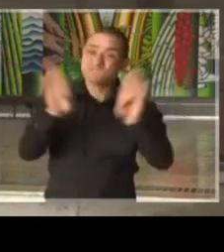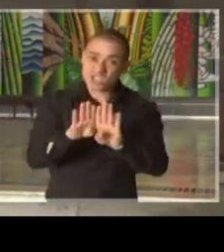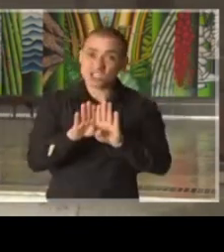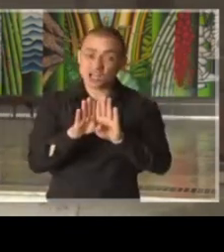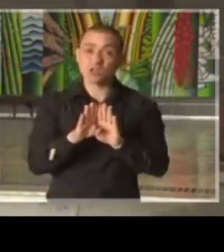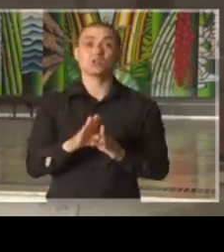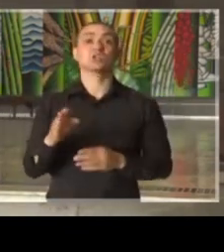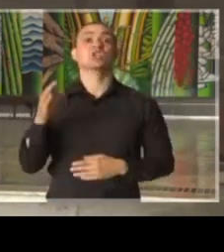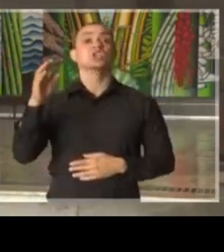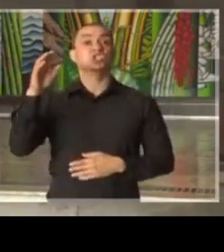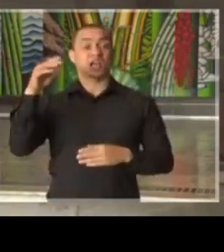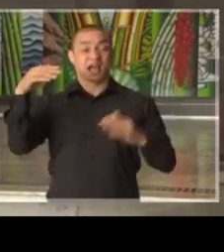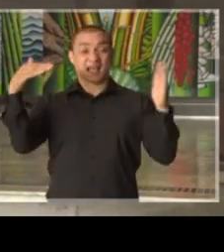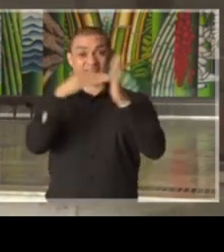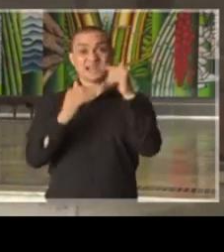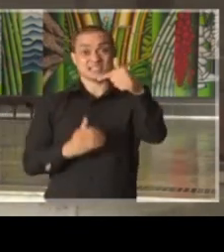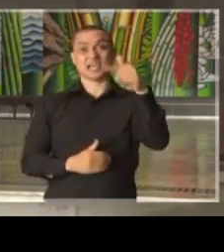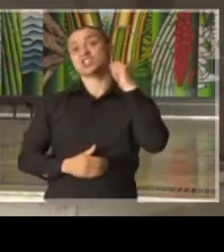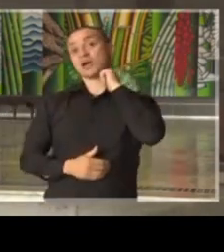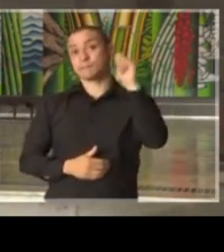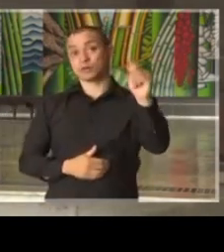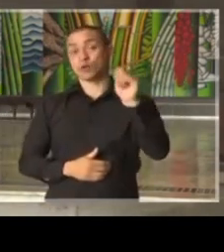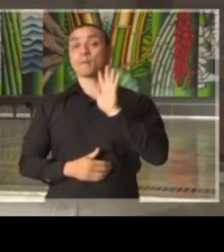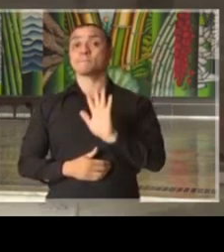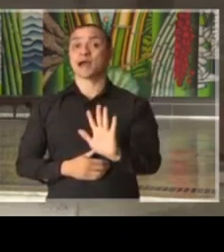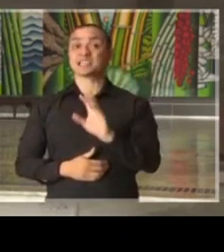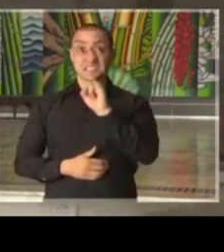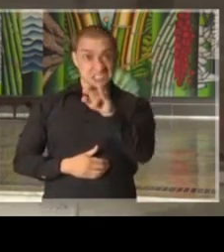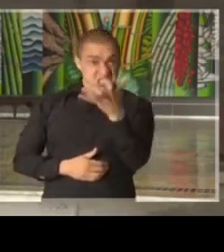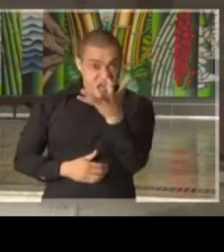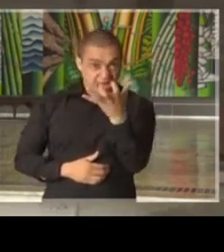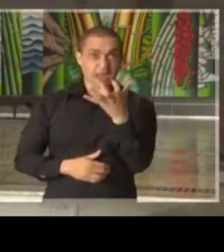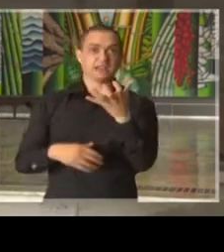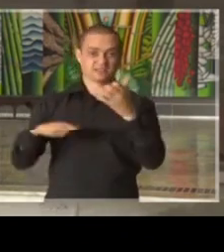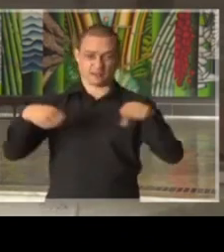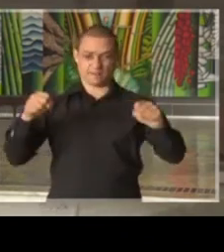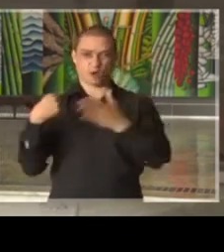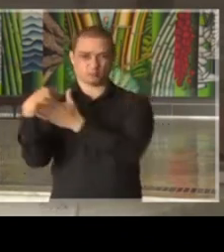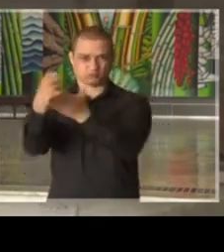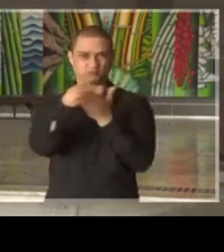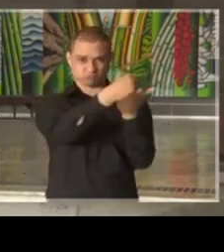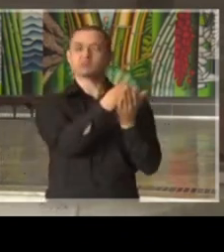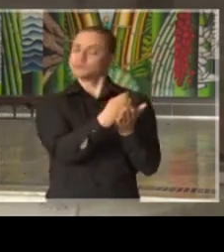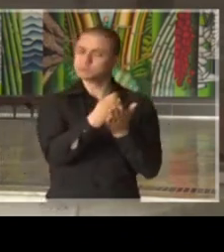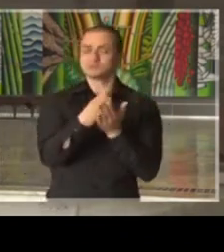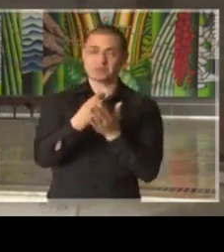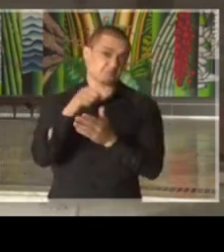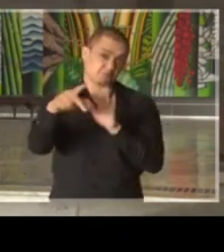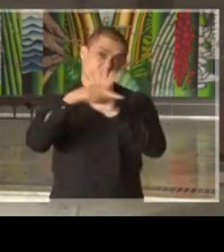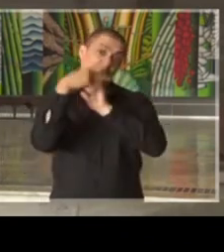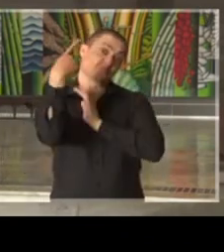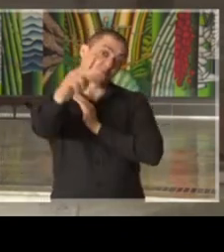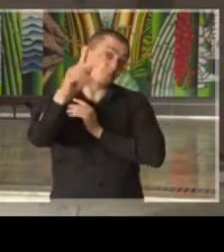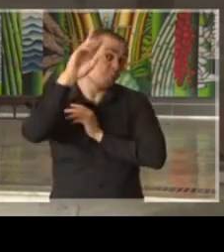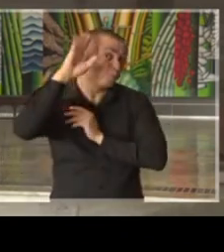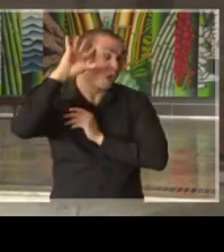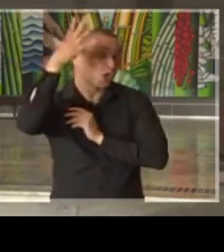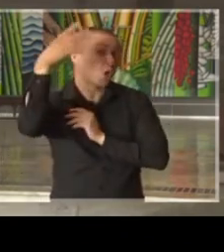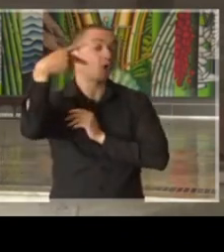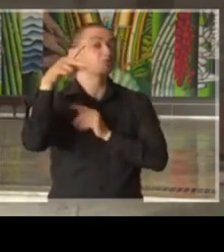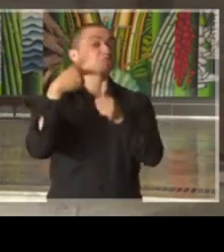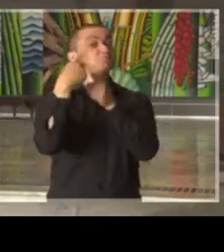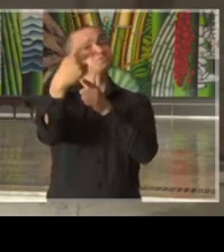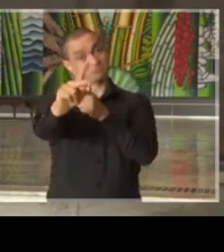até 7 de abril. Mas, se desejarem, essa é uma decisão empresarial, poderão funcionar através de